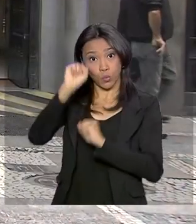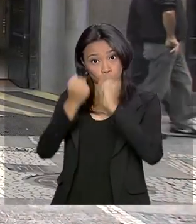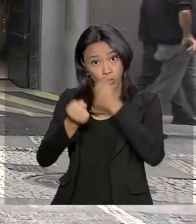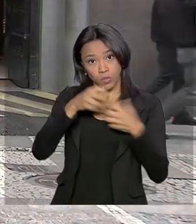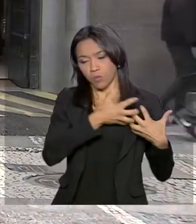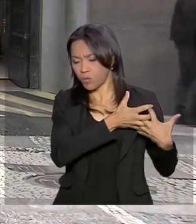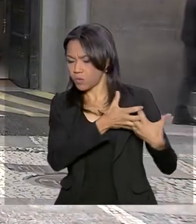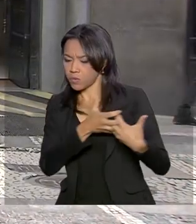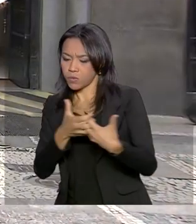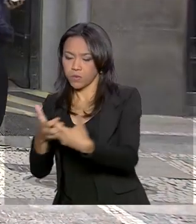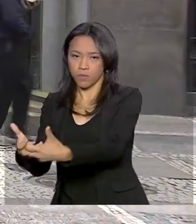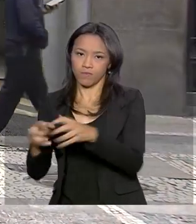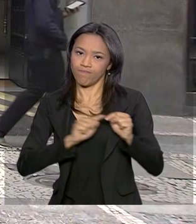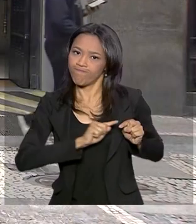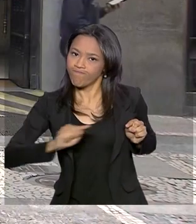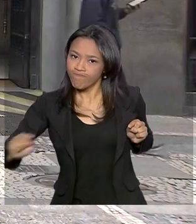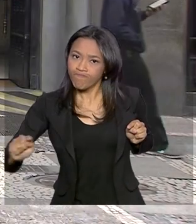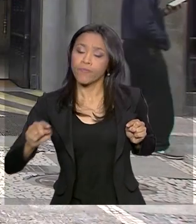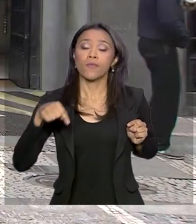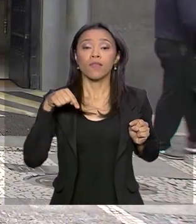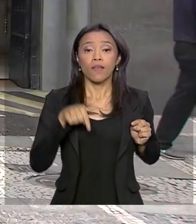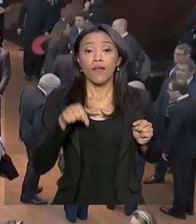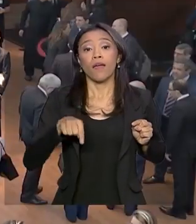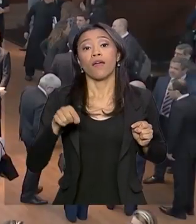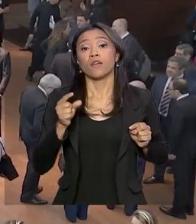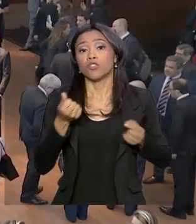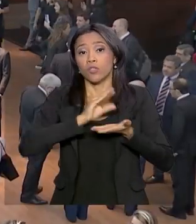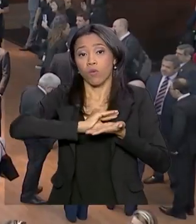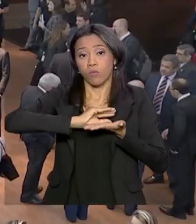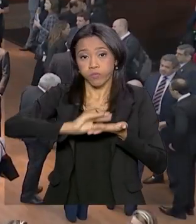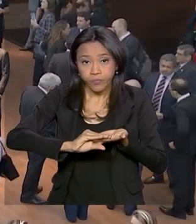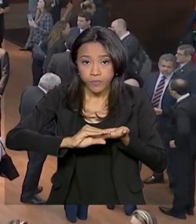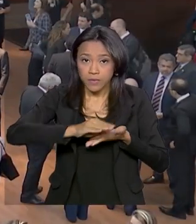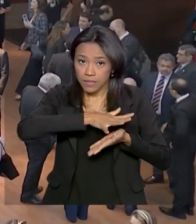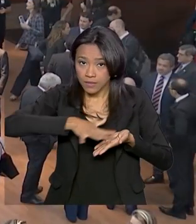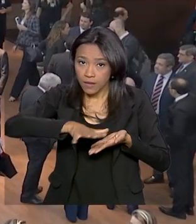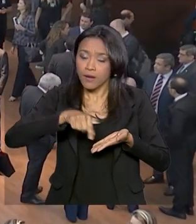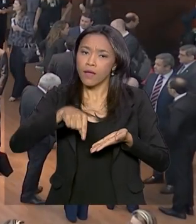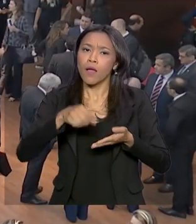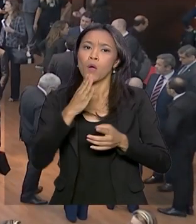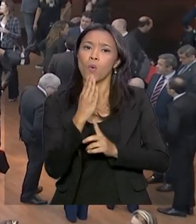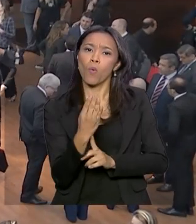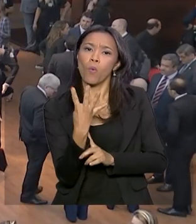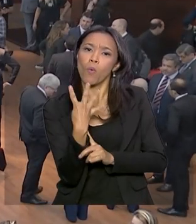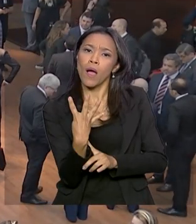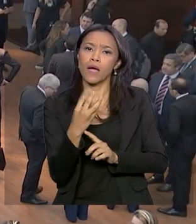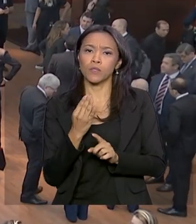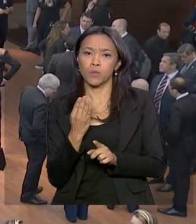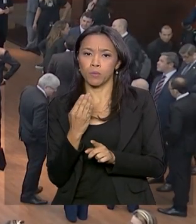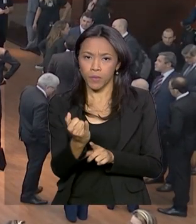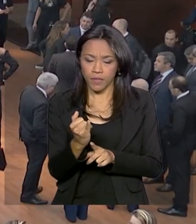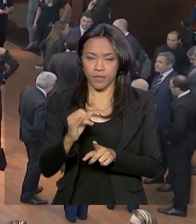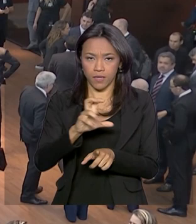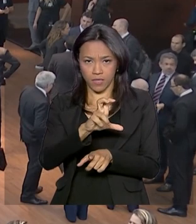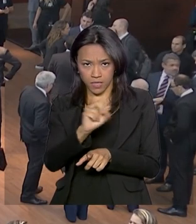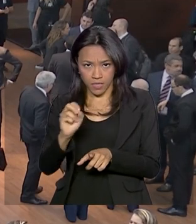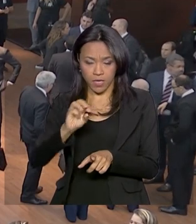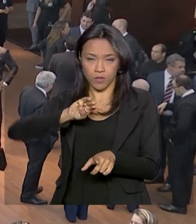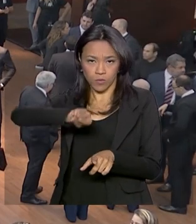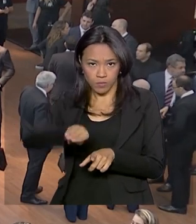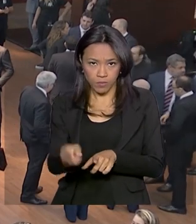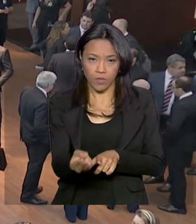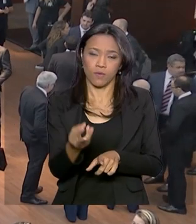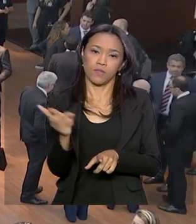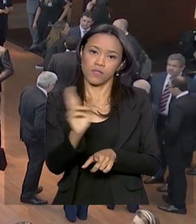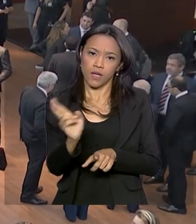do Triângulo Mineiro. Estão previstos os investimentos da ordem de 4 bilhões e 500 milhões de